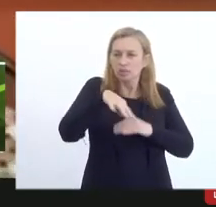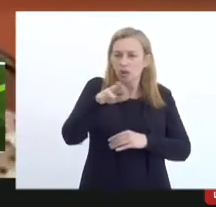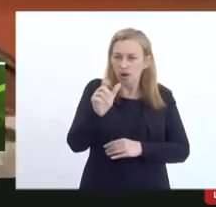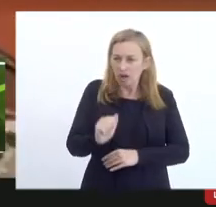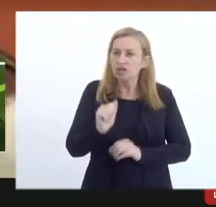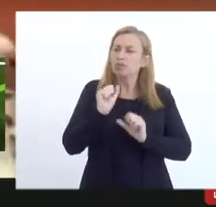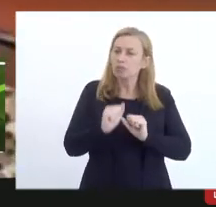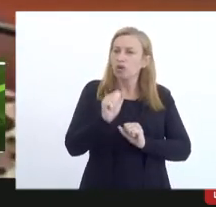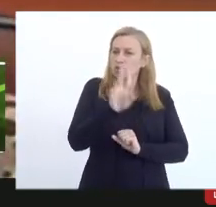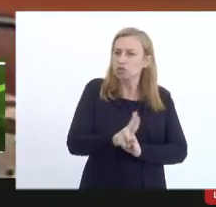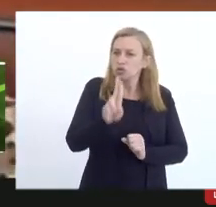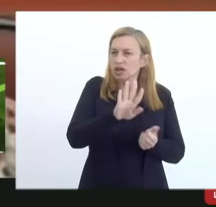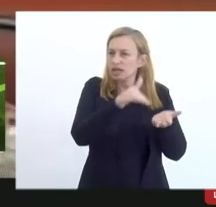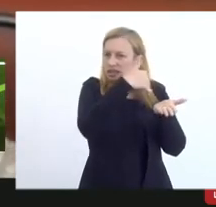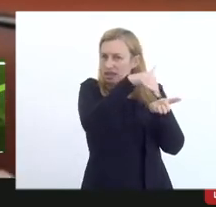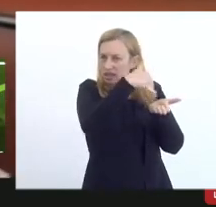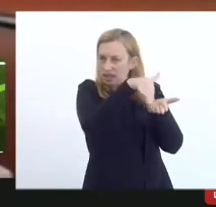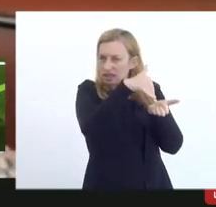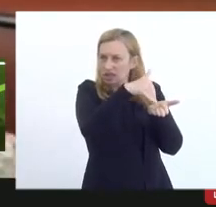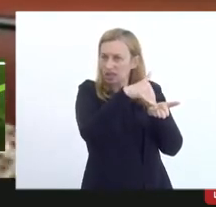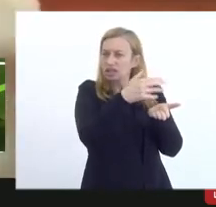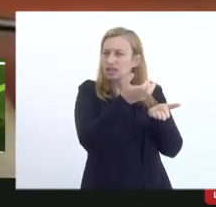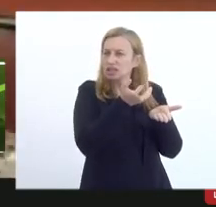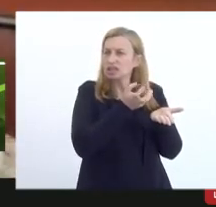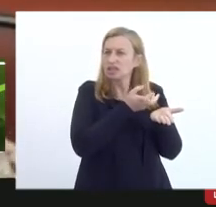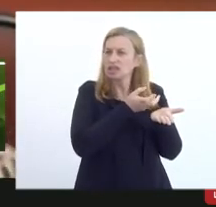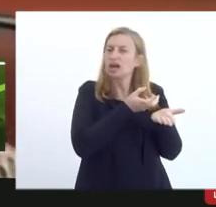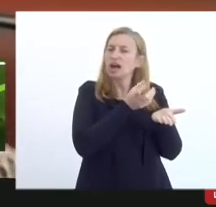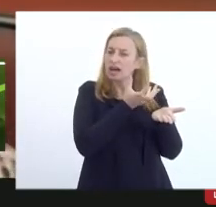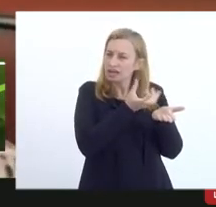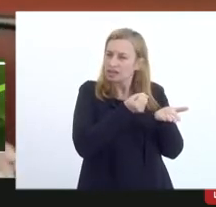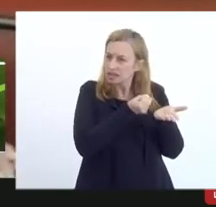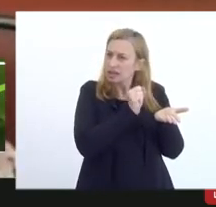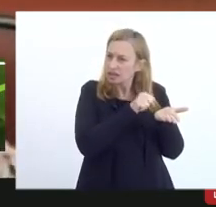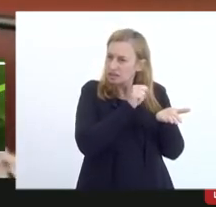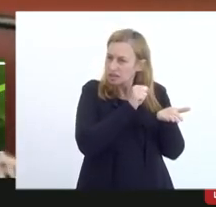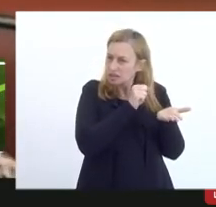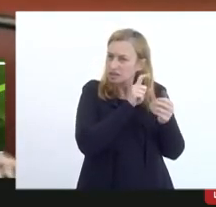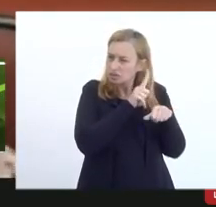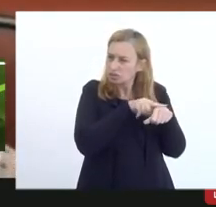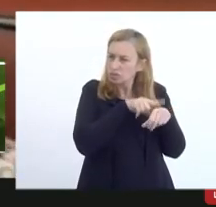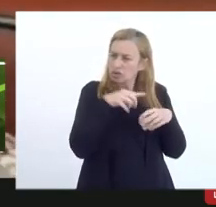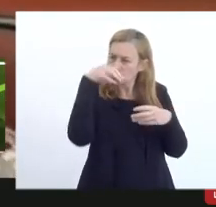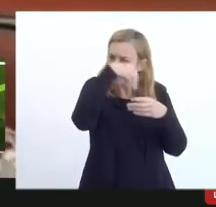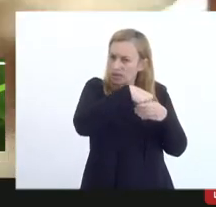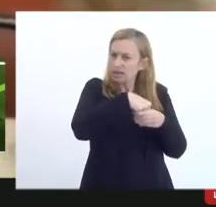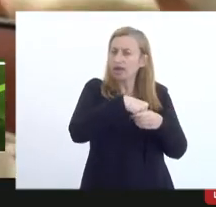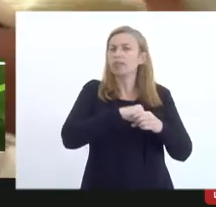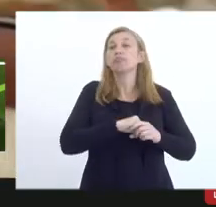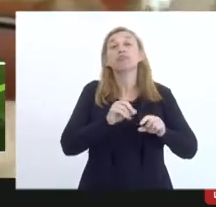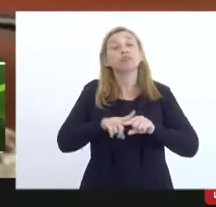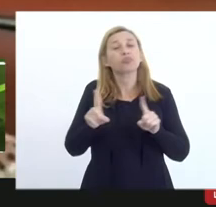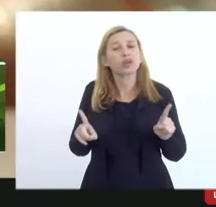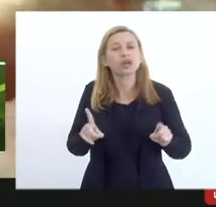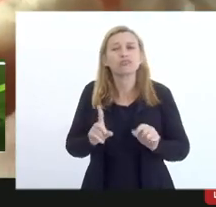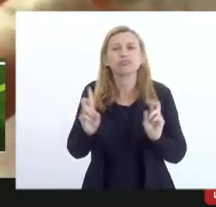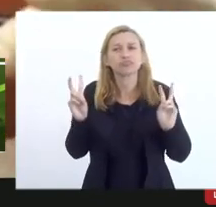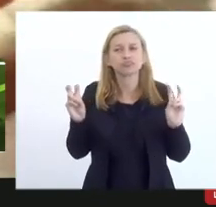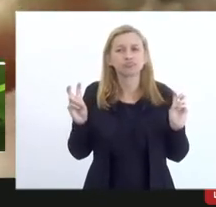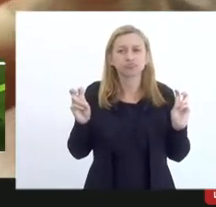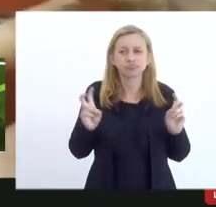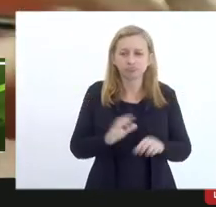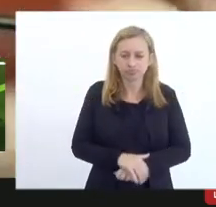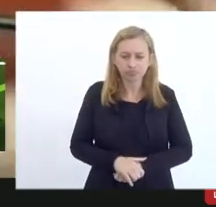utilizado se a secretaria se a SESEC desejar sim na hora de implementar mas a questão